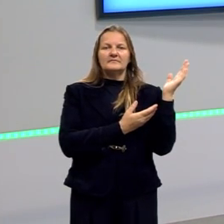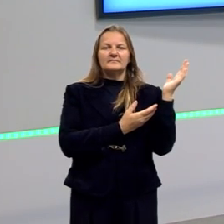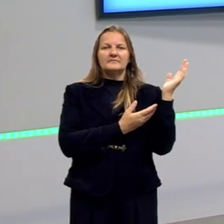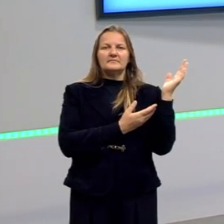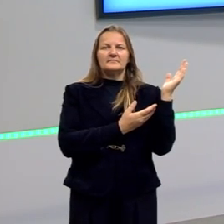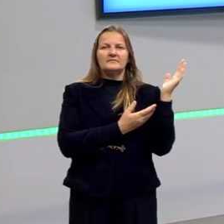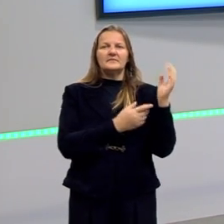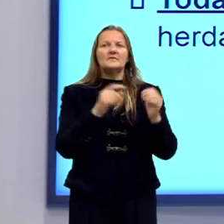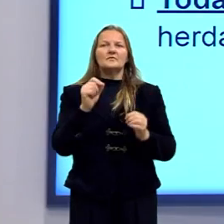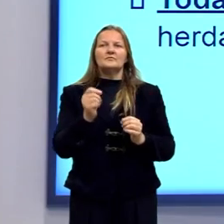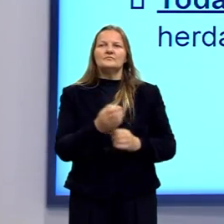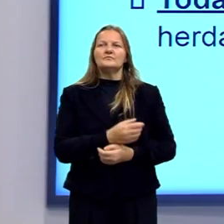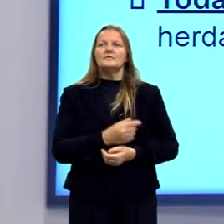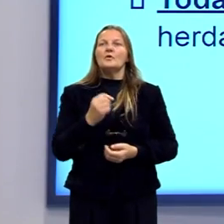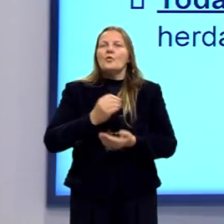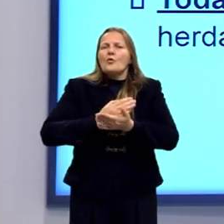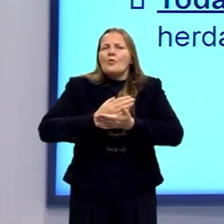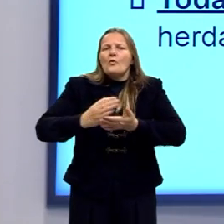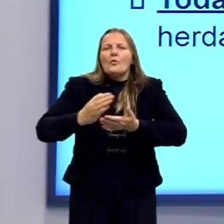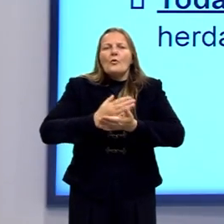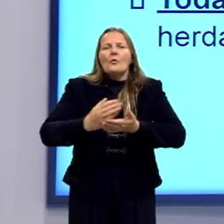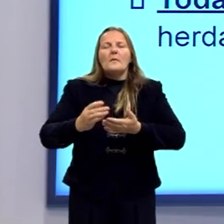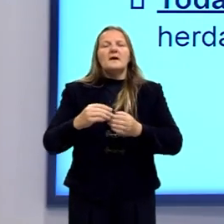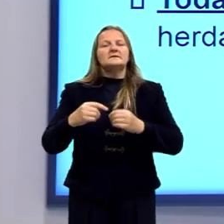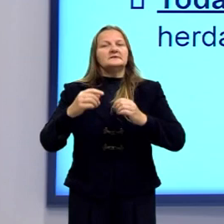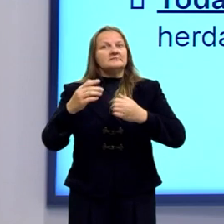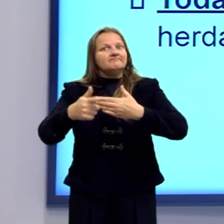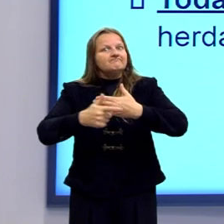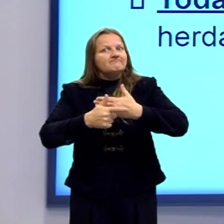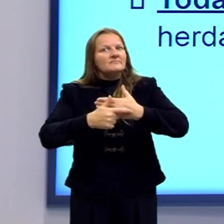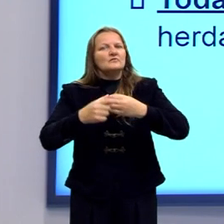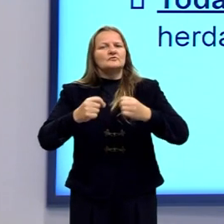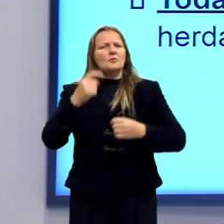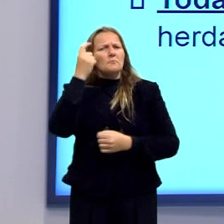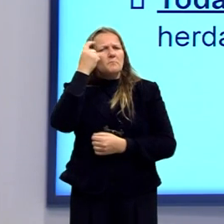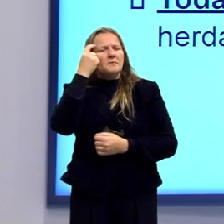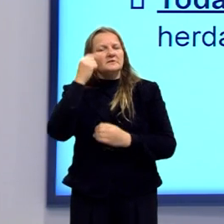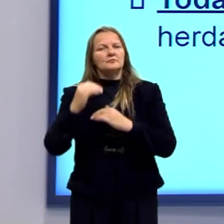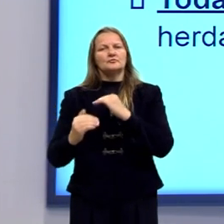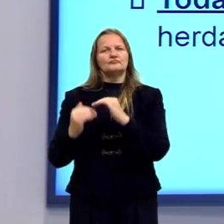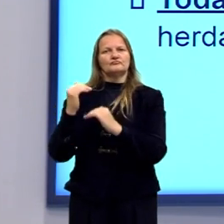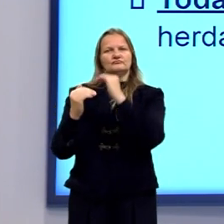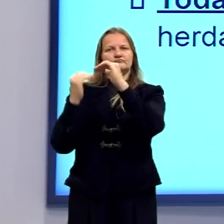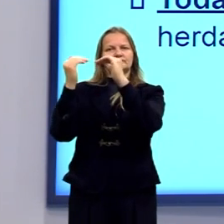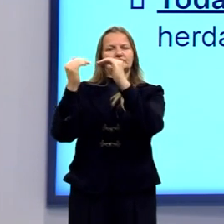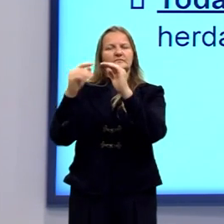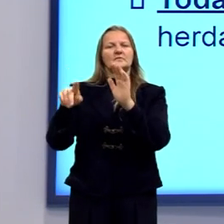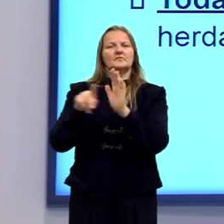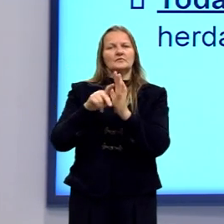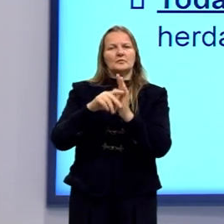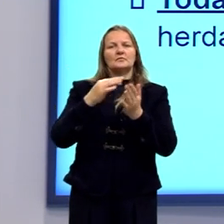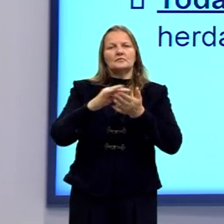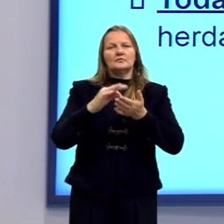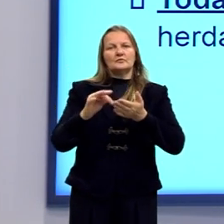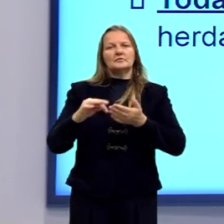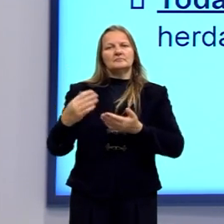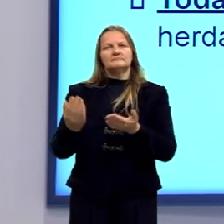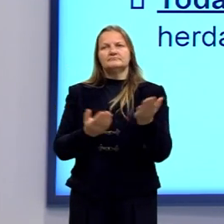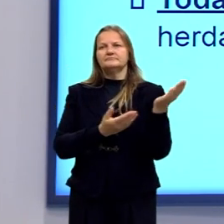Então, aqui, já começa a mais consolidar um pensamento evolucionista, a teoria da evolução.